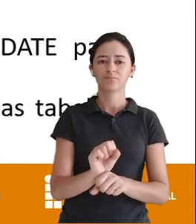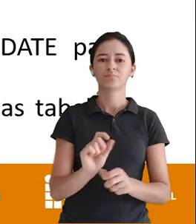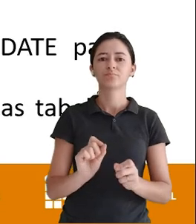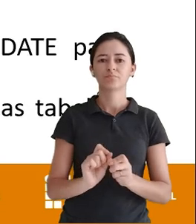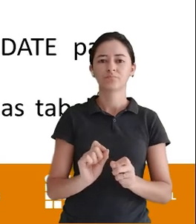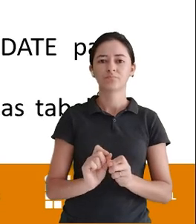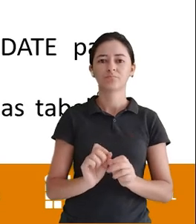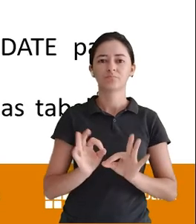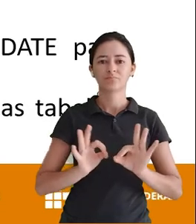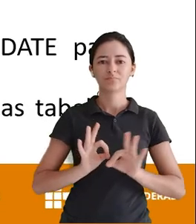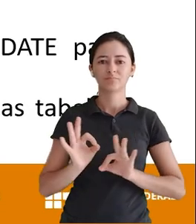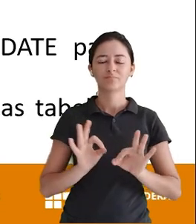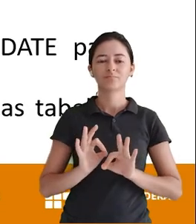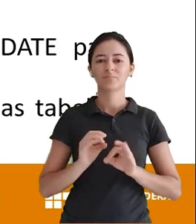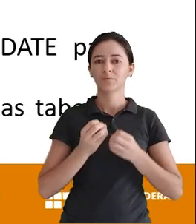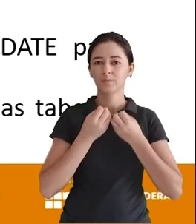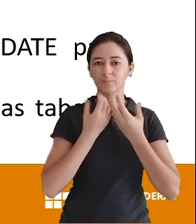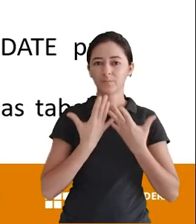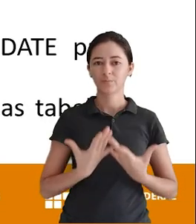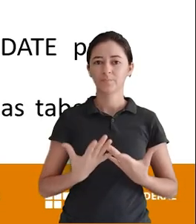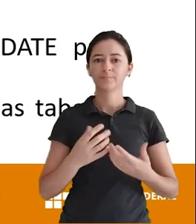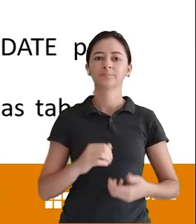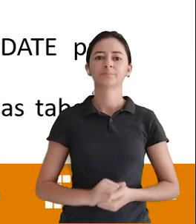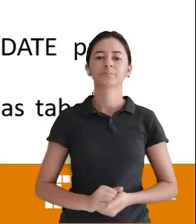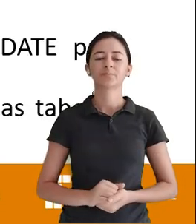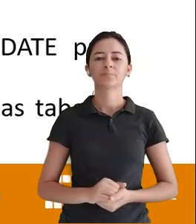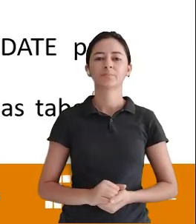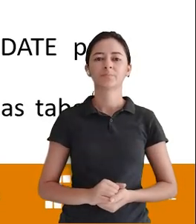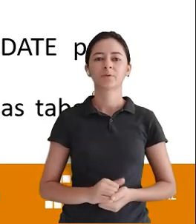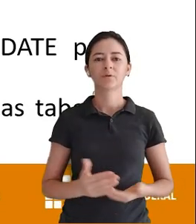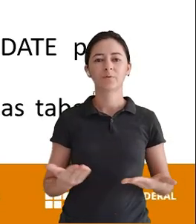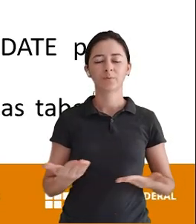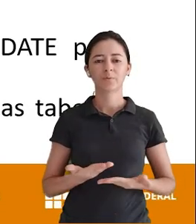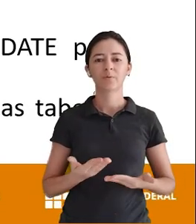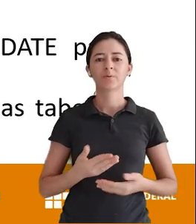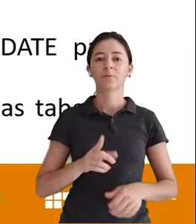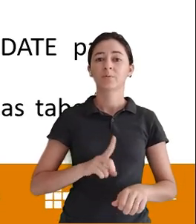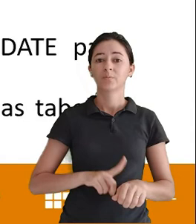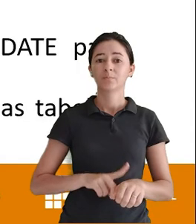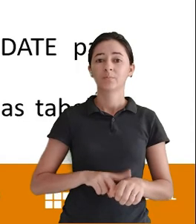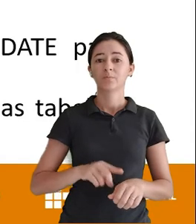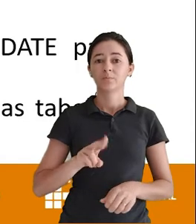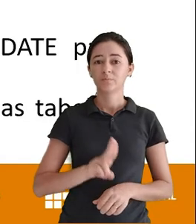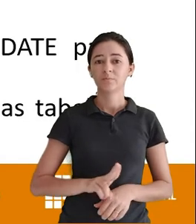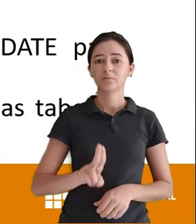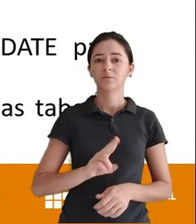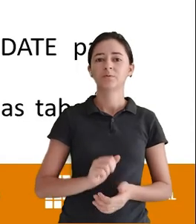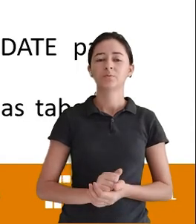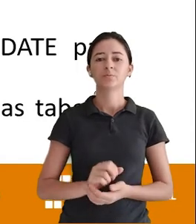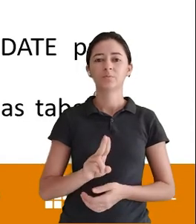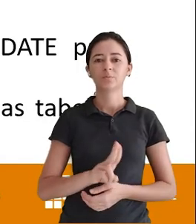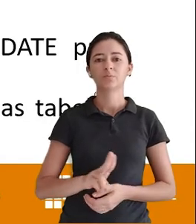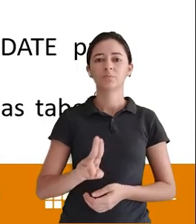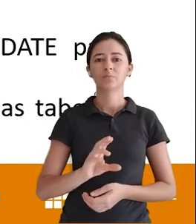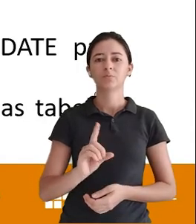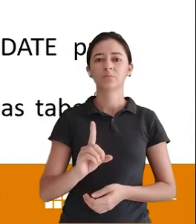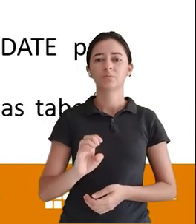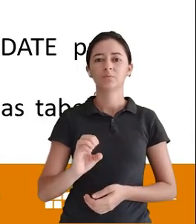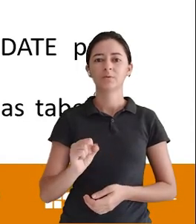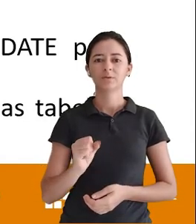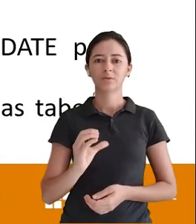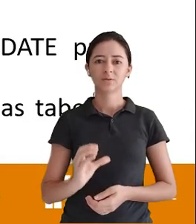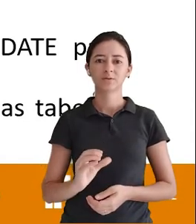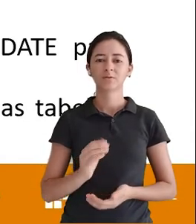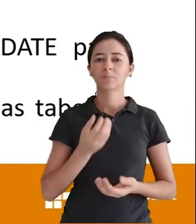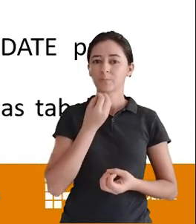Pausem o vídeo Façam a correção Tá bom? Mas eu Bom, vou deixar vocês fazerem Tá bom? Usem o DESC Que vocês já sabem fazer